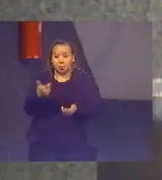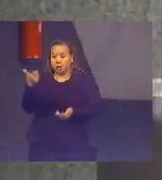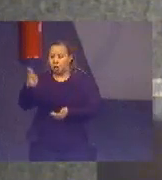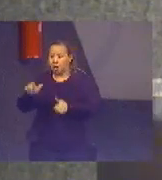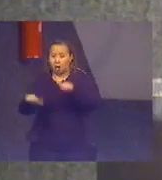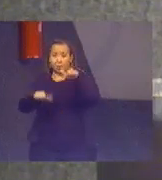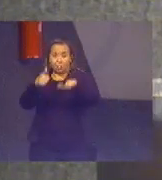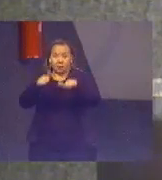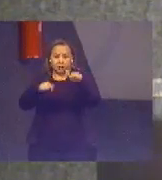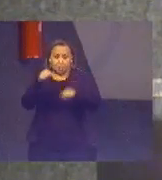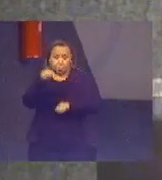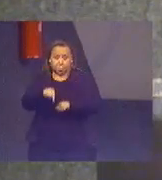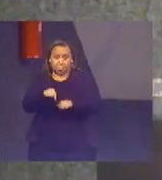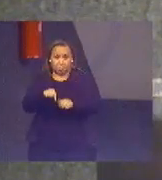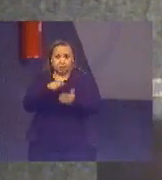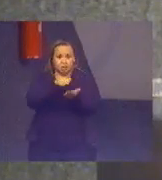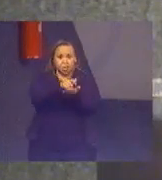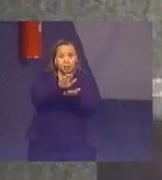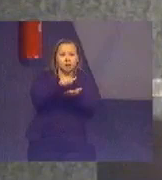dessas desonerações.